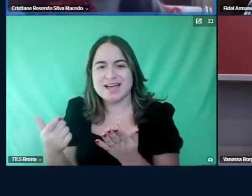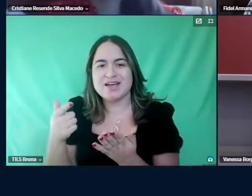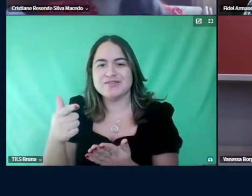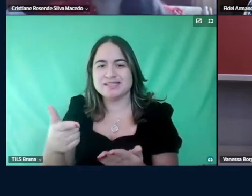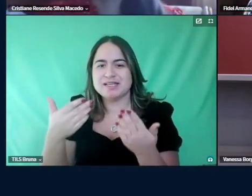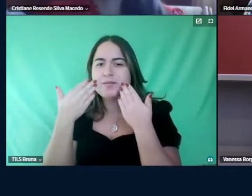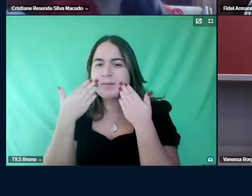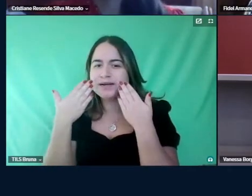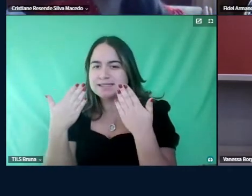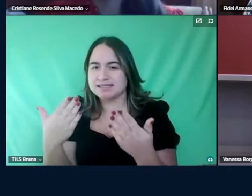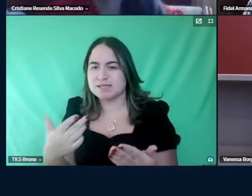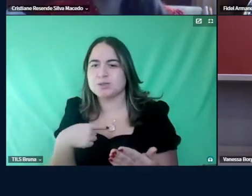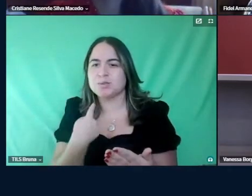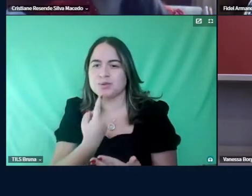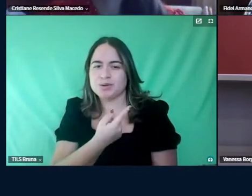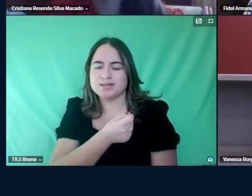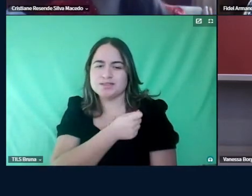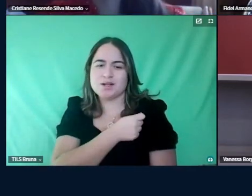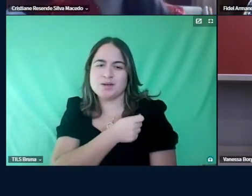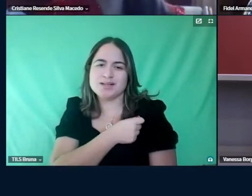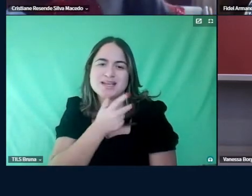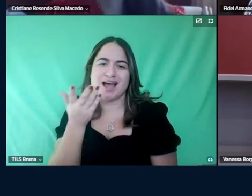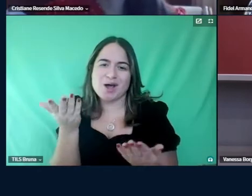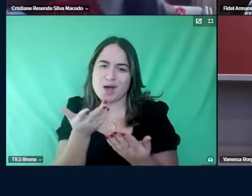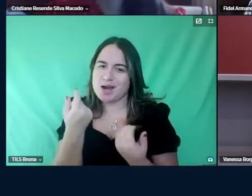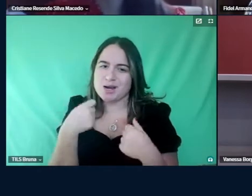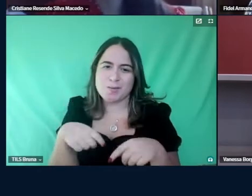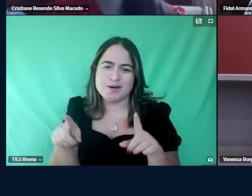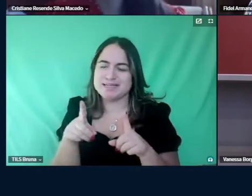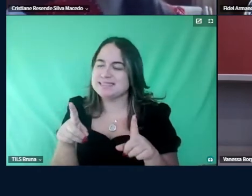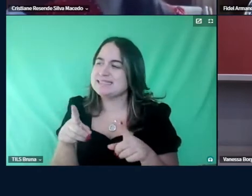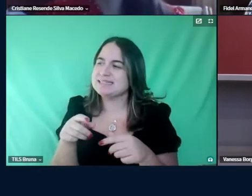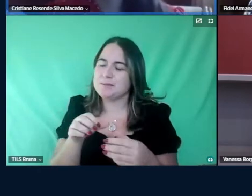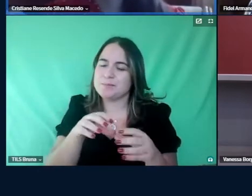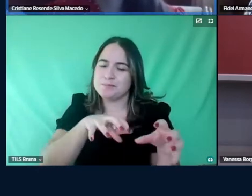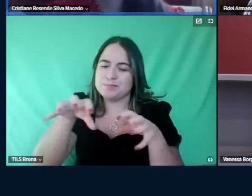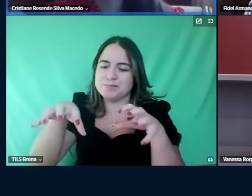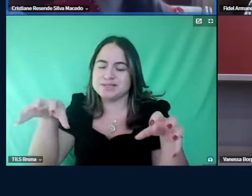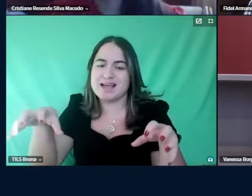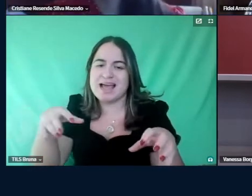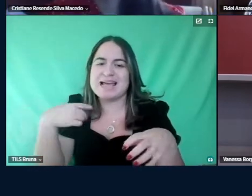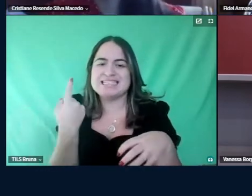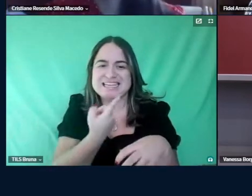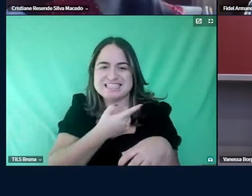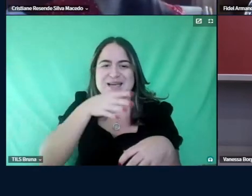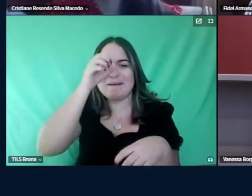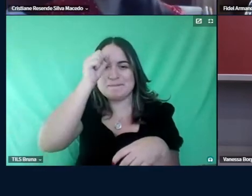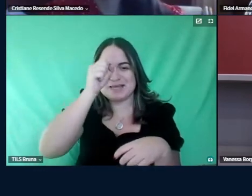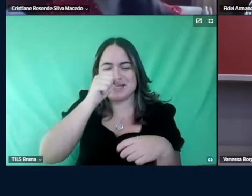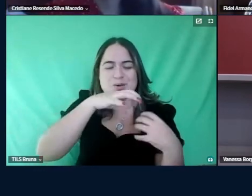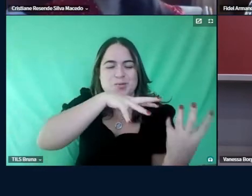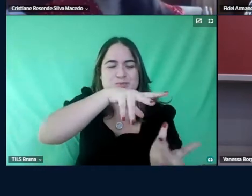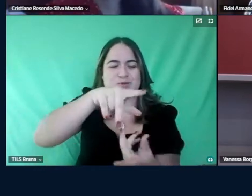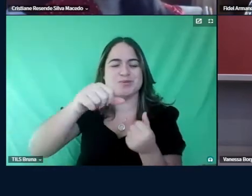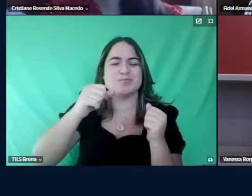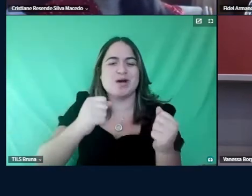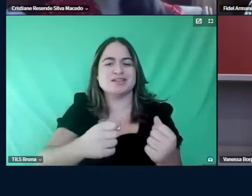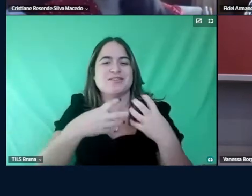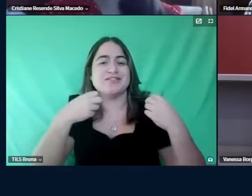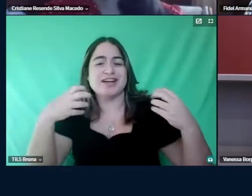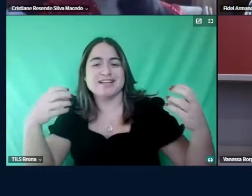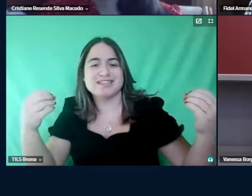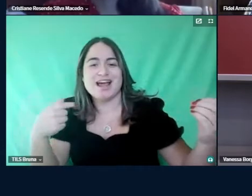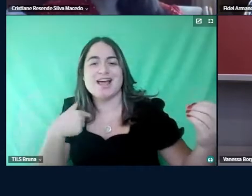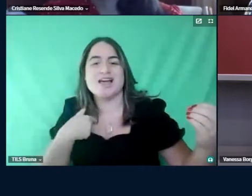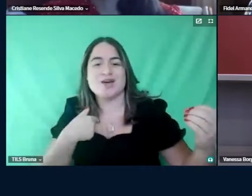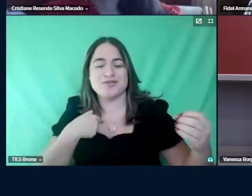para os nossos alunos, agora que não precisa mais, né, se deslocar, a gente aprendeu que a gente pode viajar o mundo sem saída, eu estou aqui nesse quartinho e vai fazer um ano